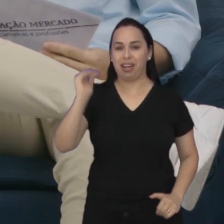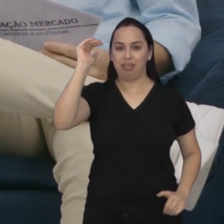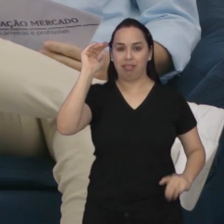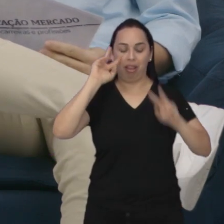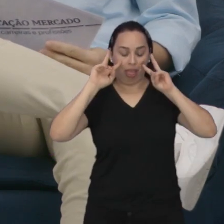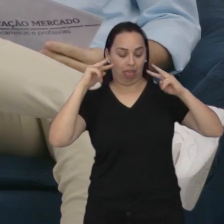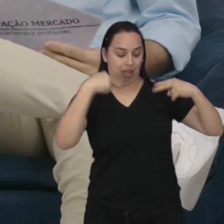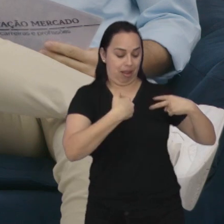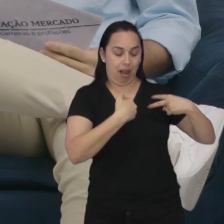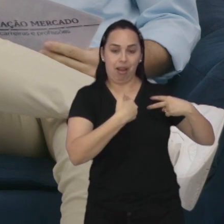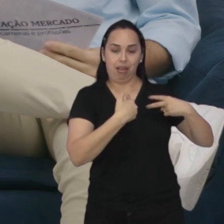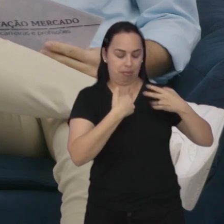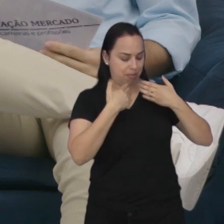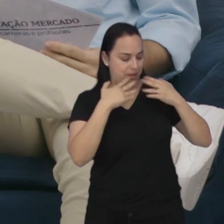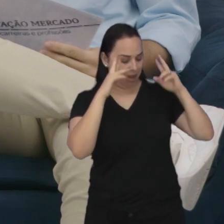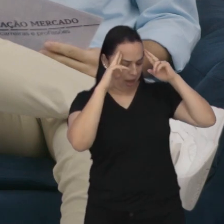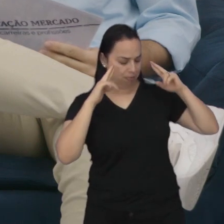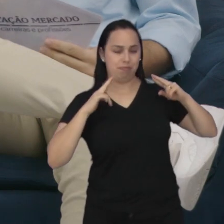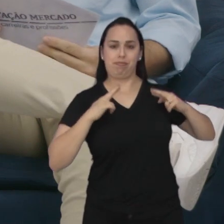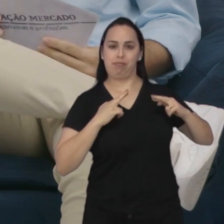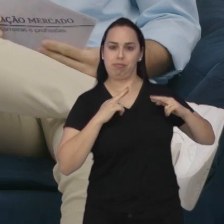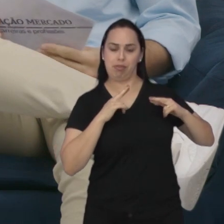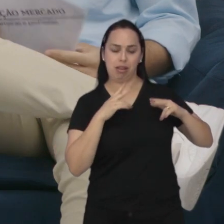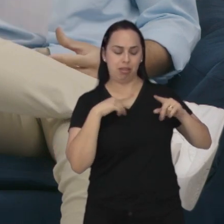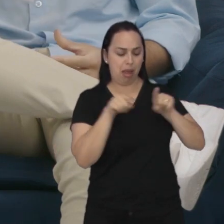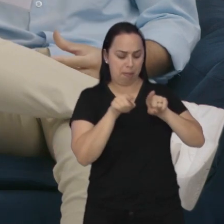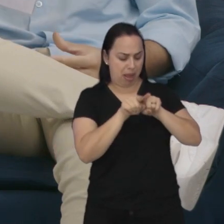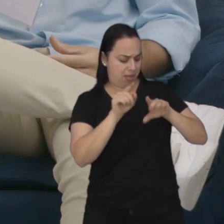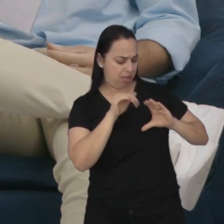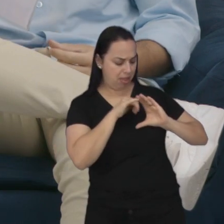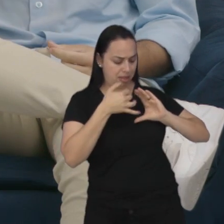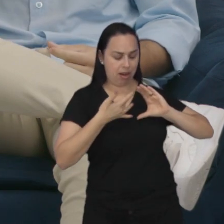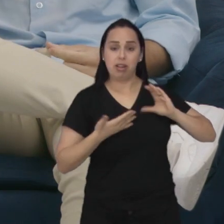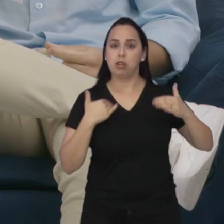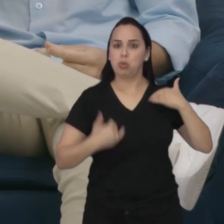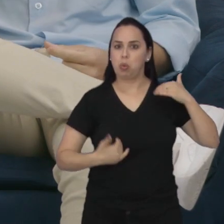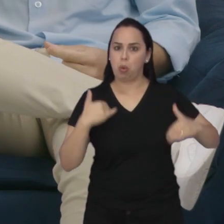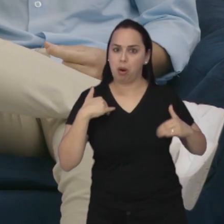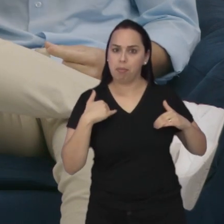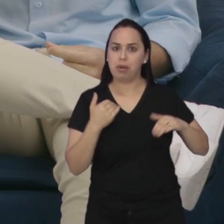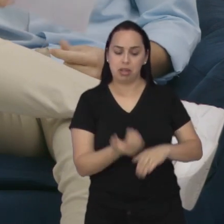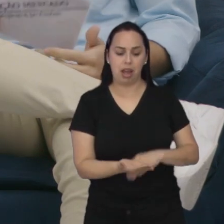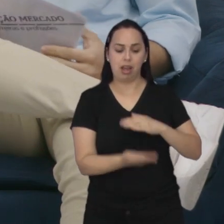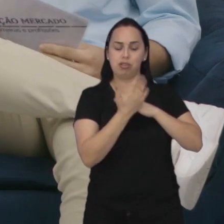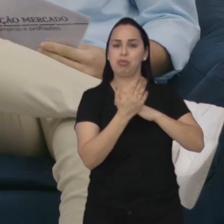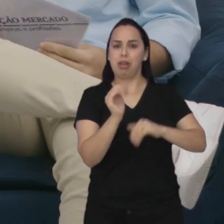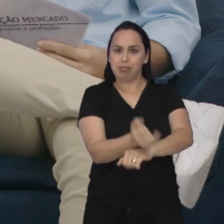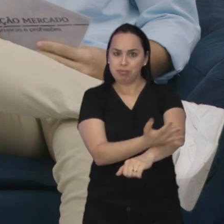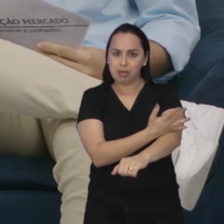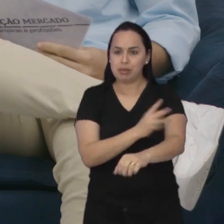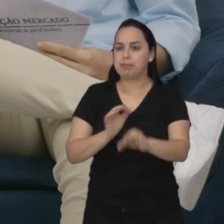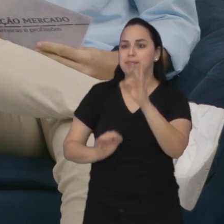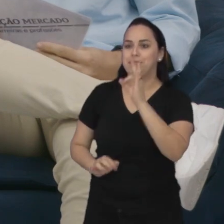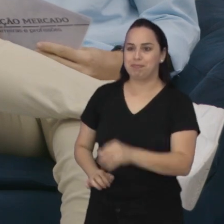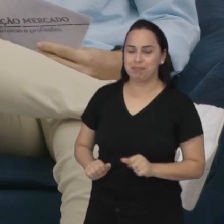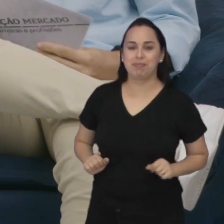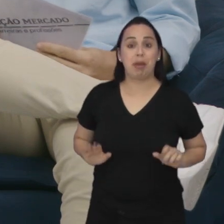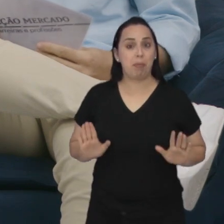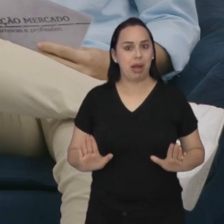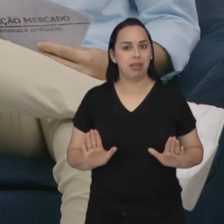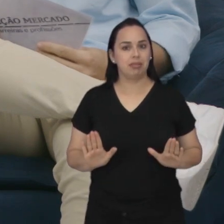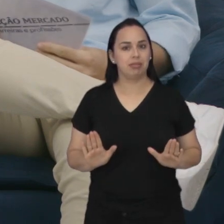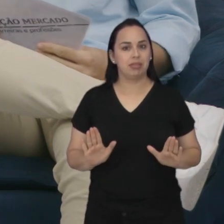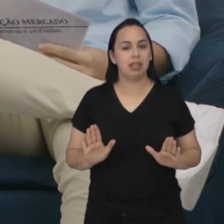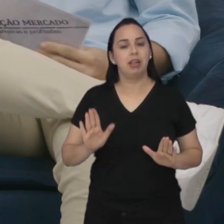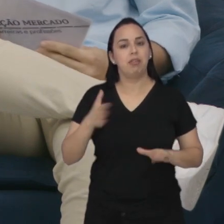se conhecerem melhor e a aprender, respeitar e desenvolver suas características físicas e até emocionais. Exatamente, Samuel.